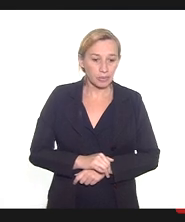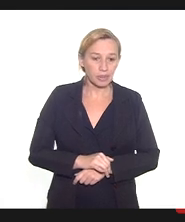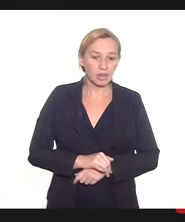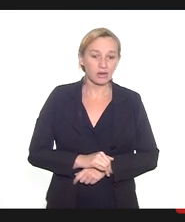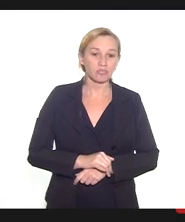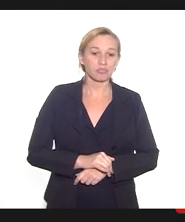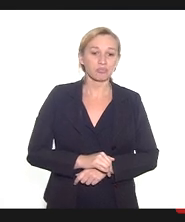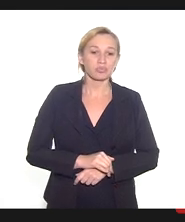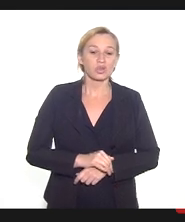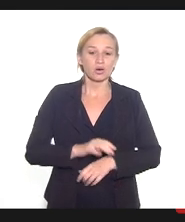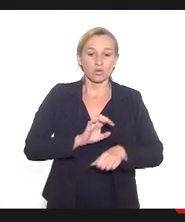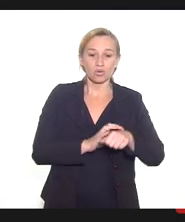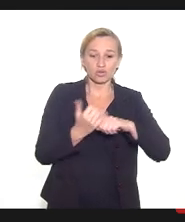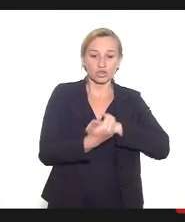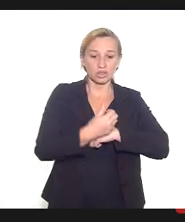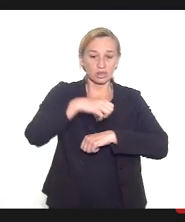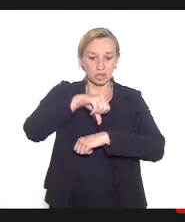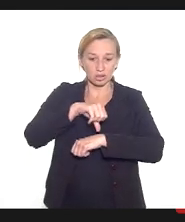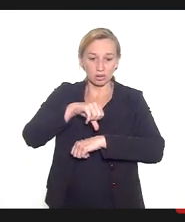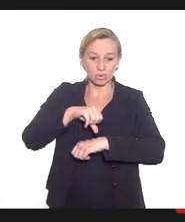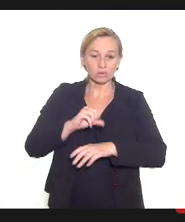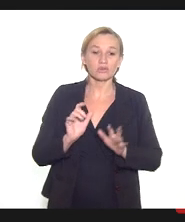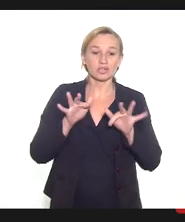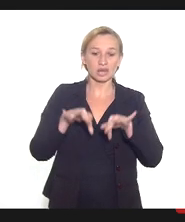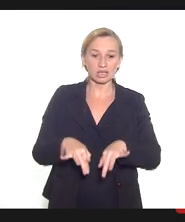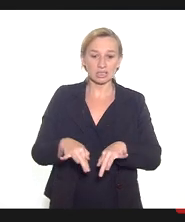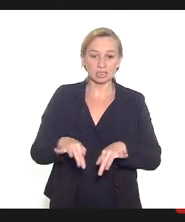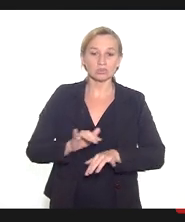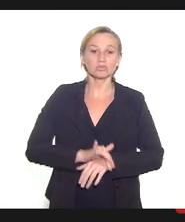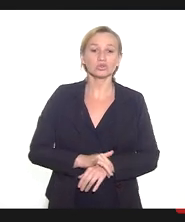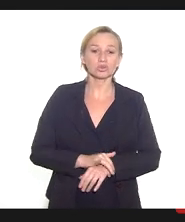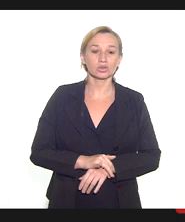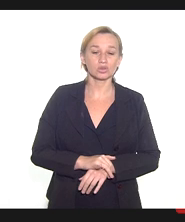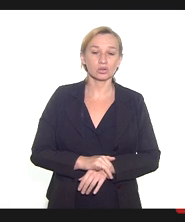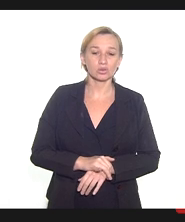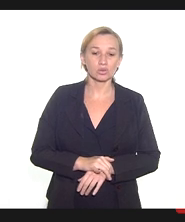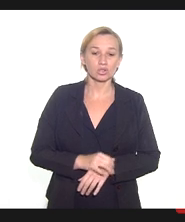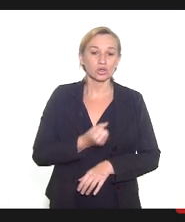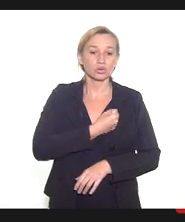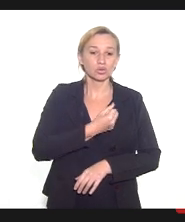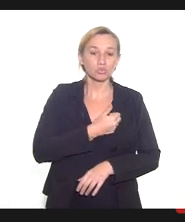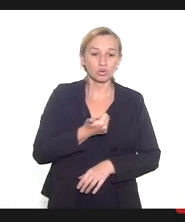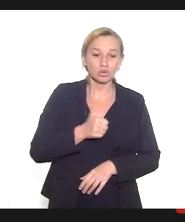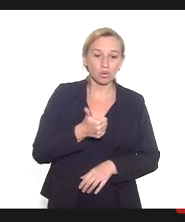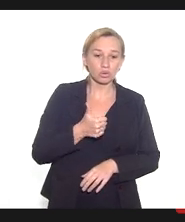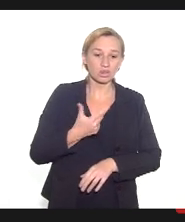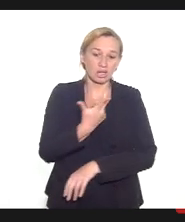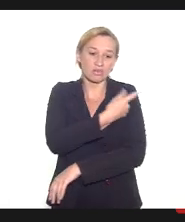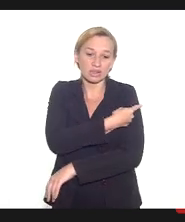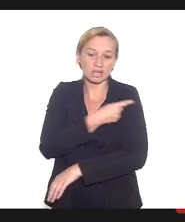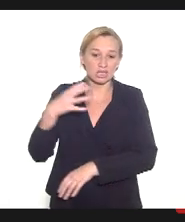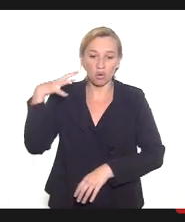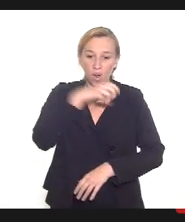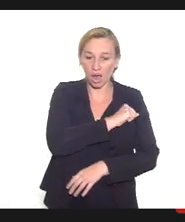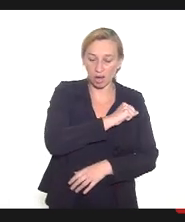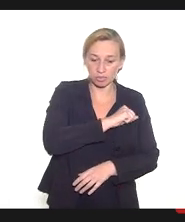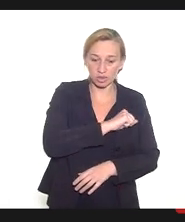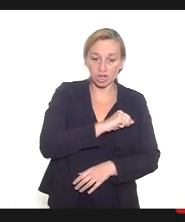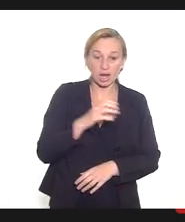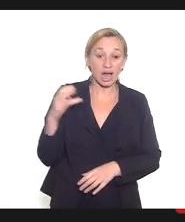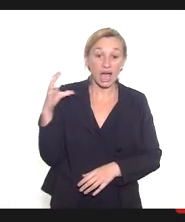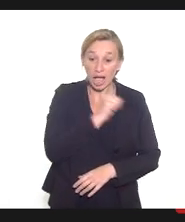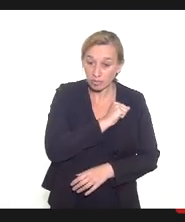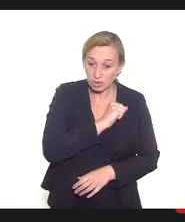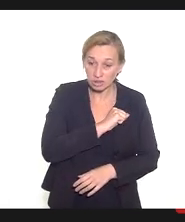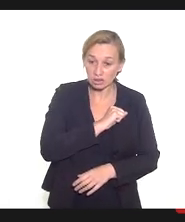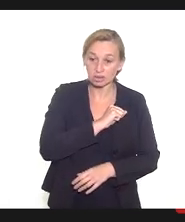-19, e que finalizamos com a medida número 11, que é a vacinação imediata, urgente,